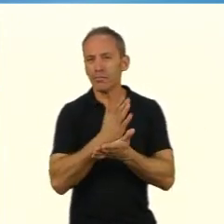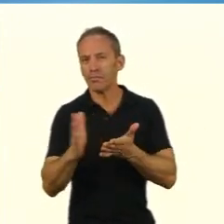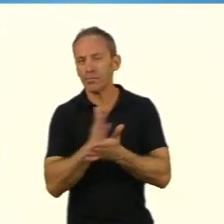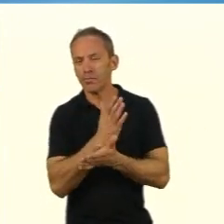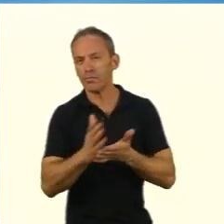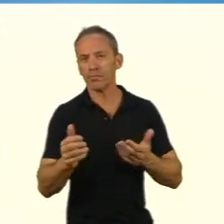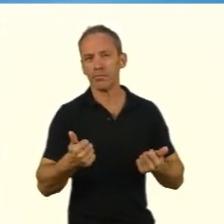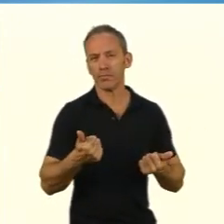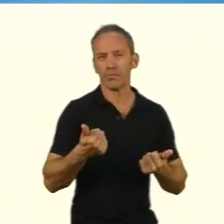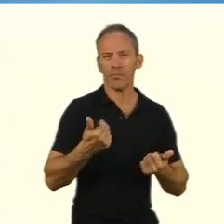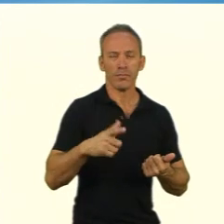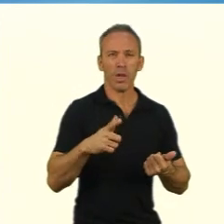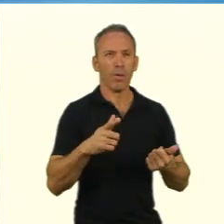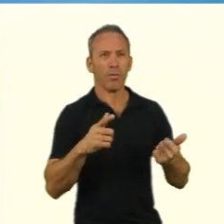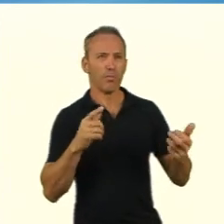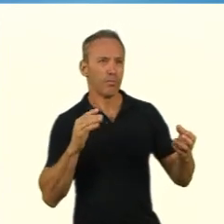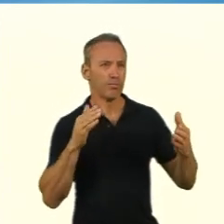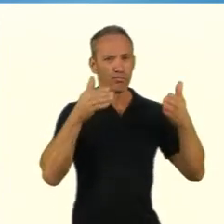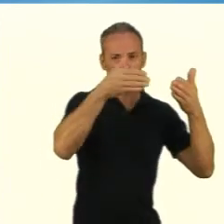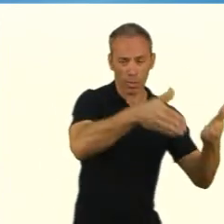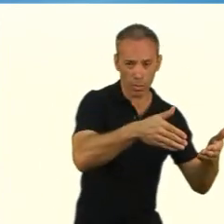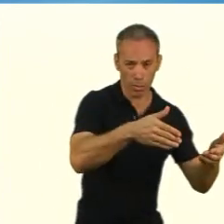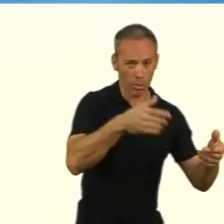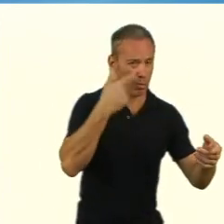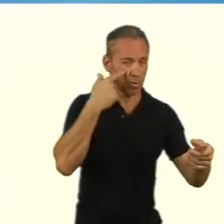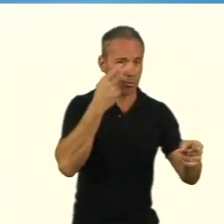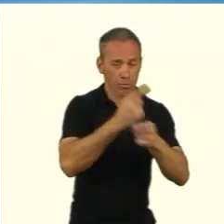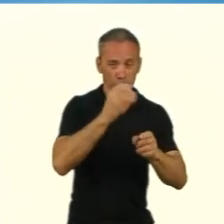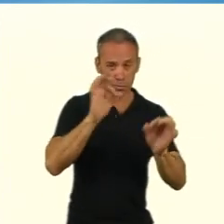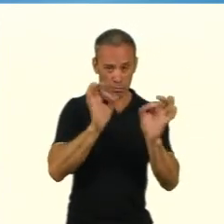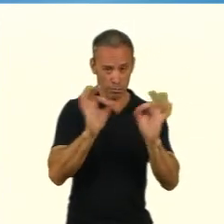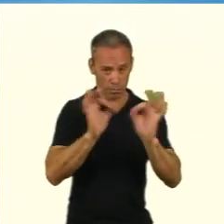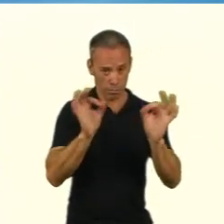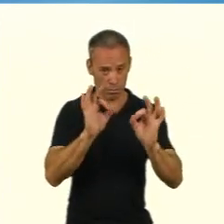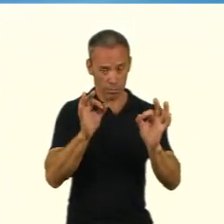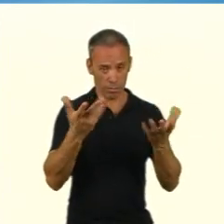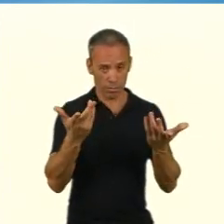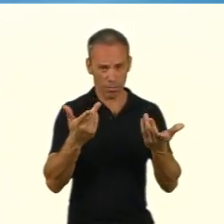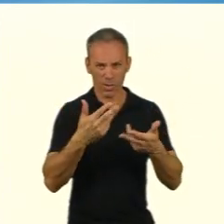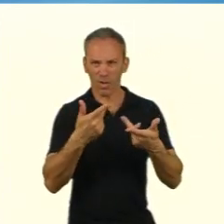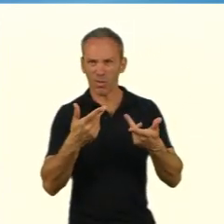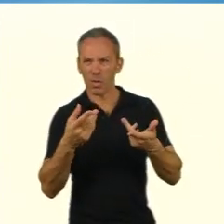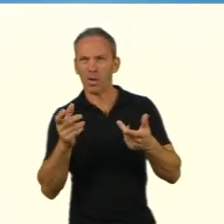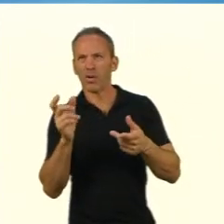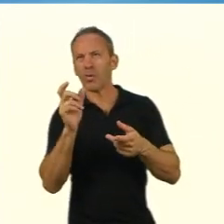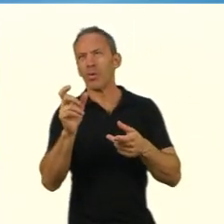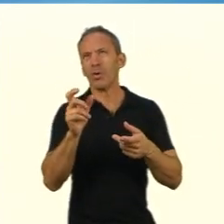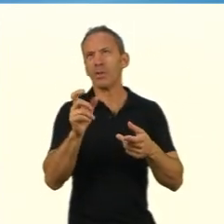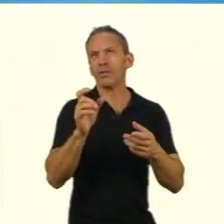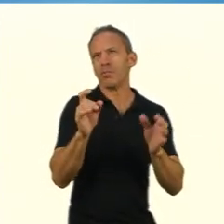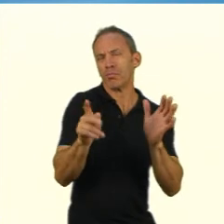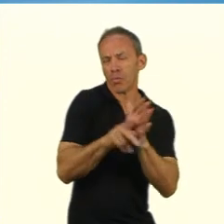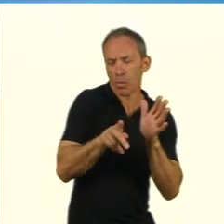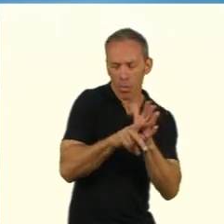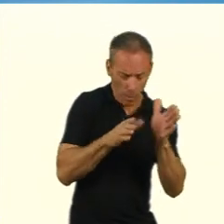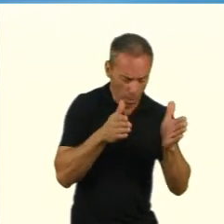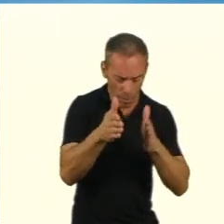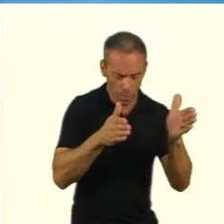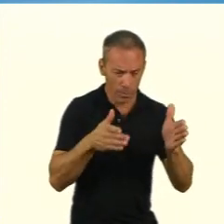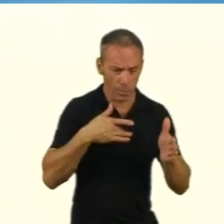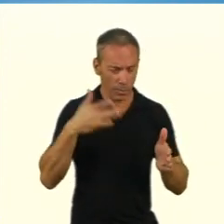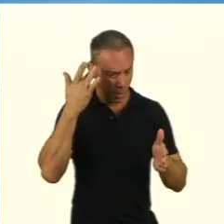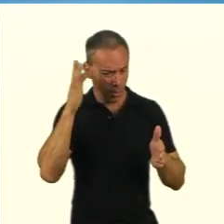propondo já foi investigado muito pouco há alguma nuança que não foi ainda